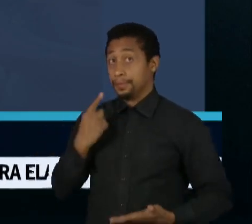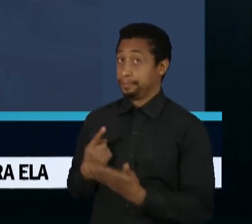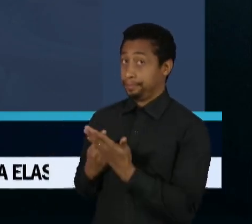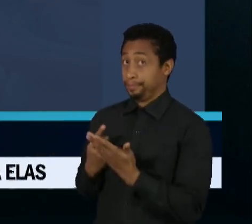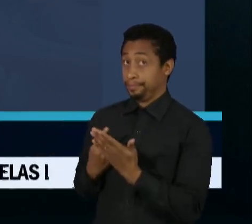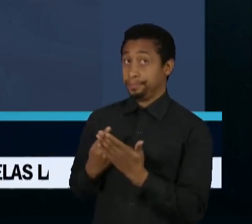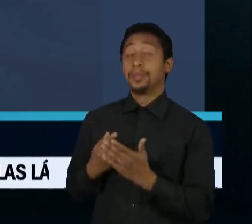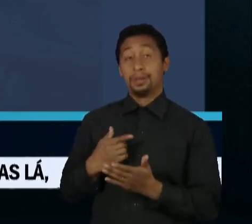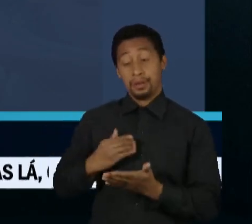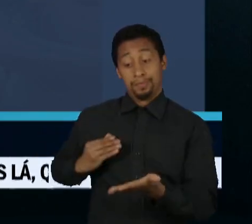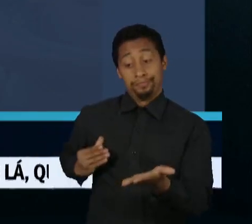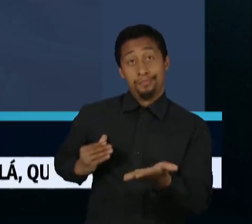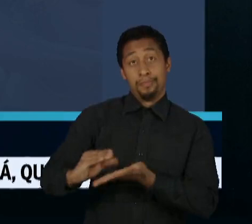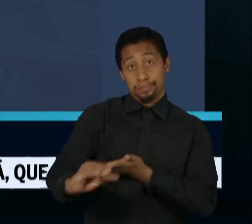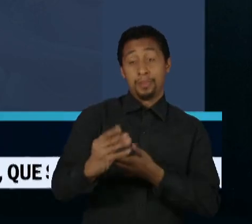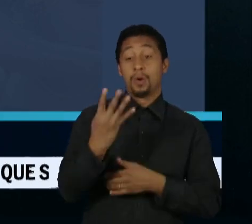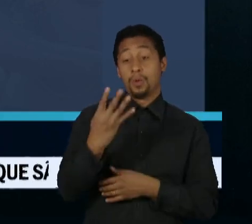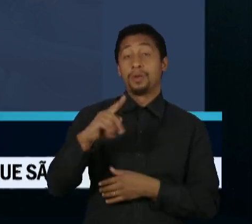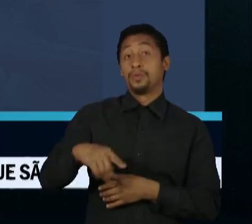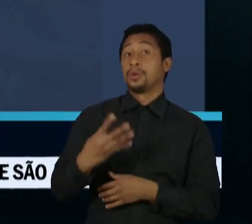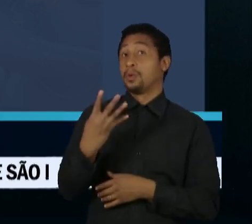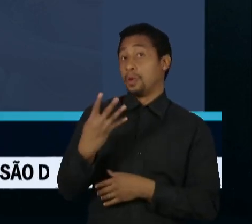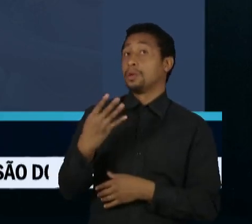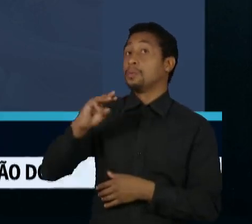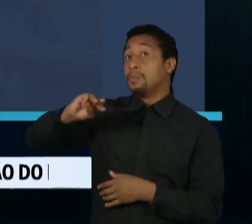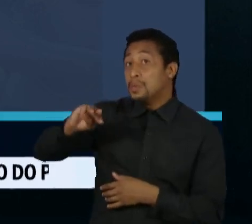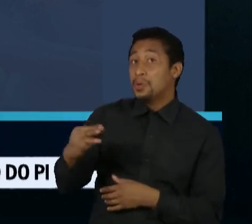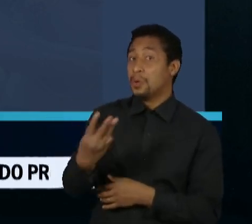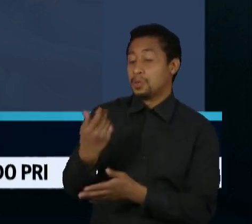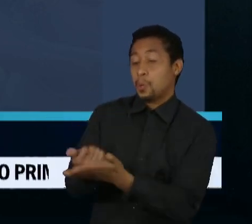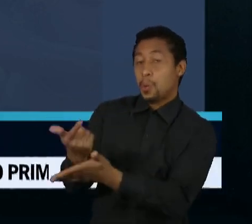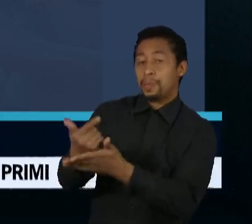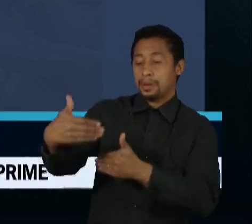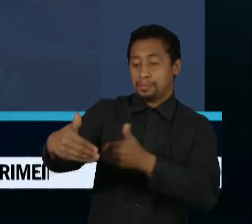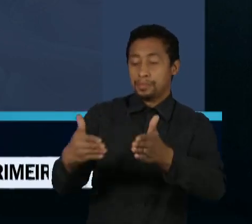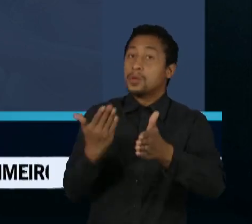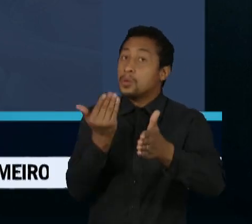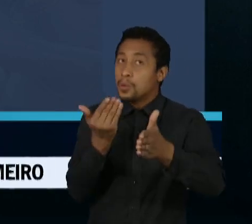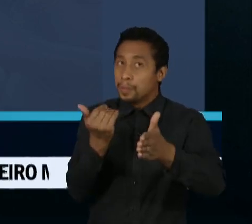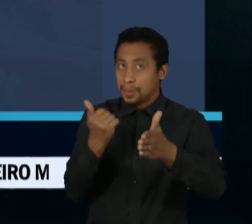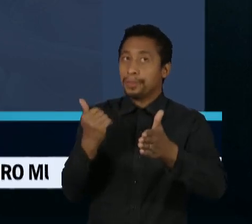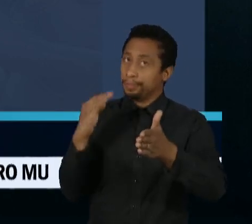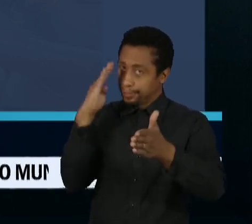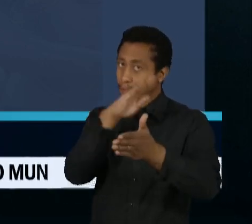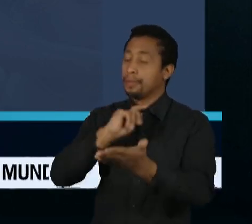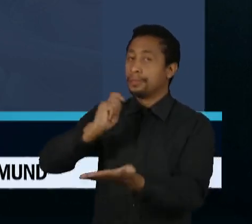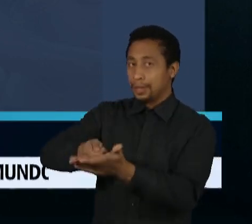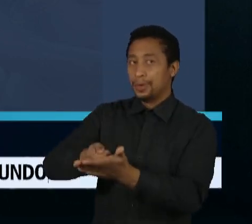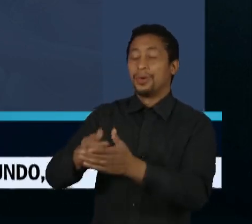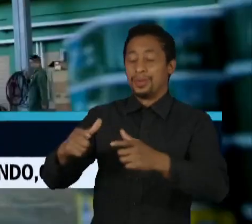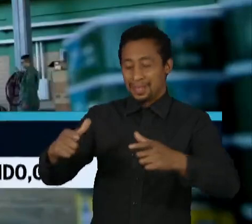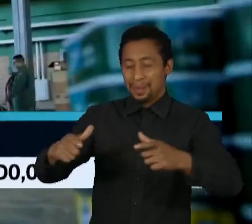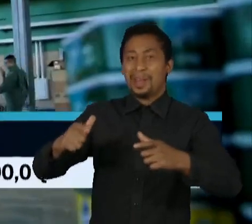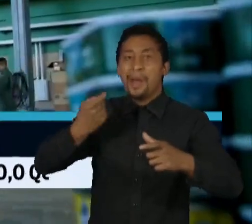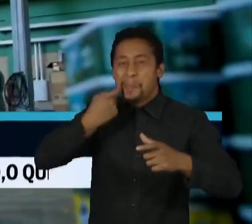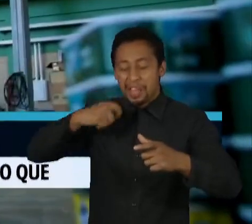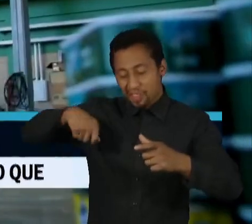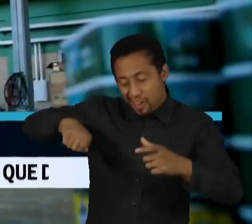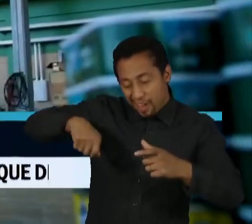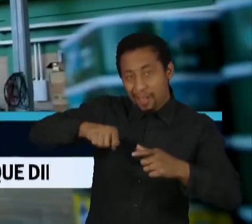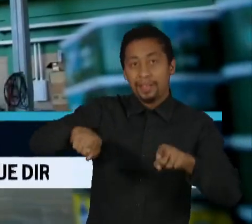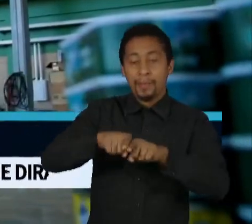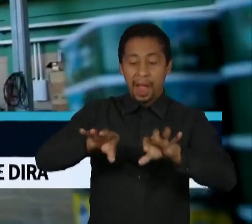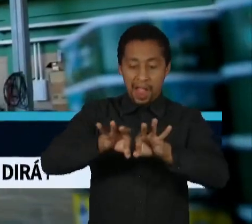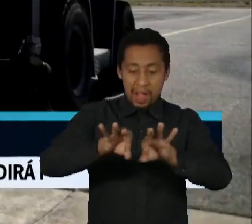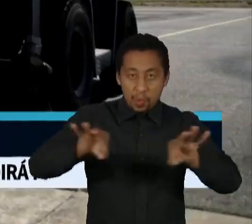quase 4 milhões e meio de reais em cestas básicas, com alimentos como sardinha e linguiça calabresa, para